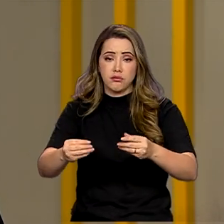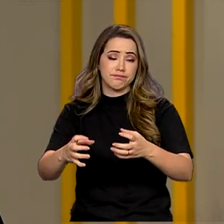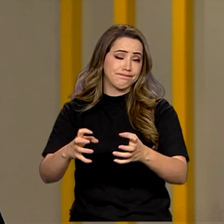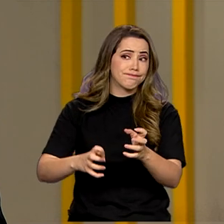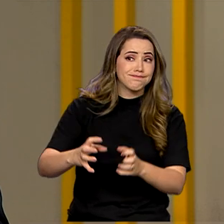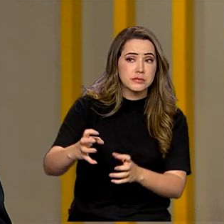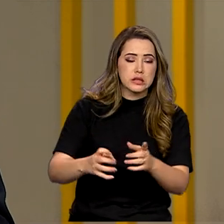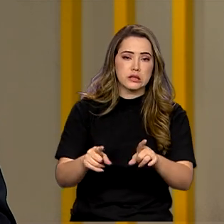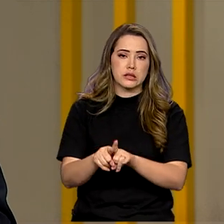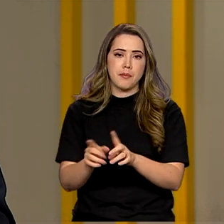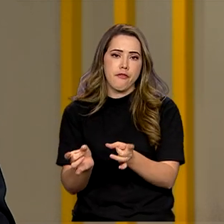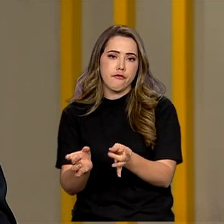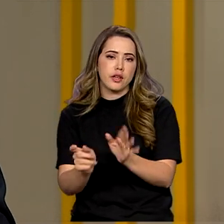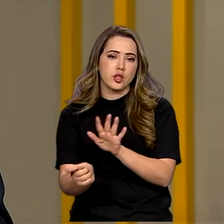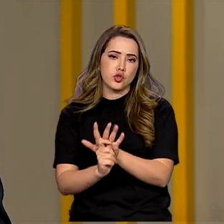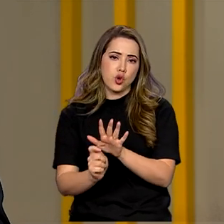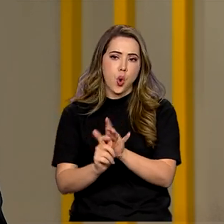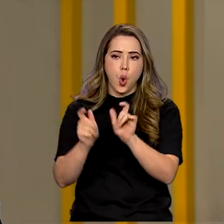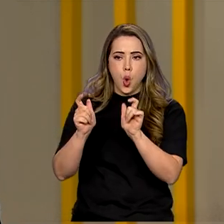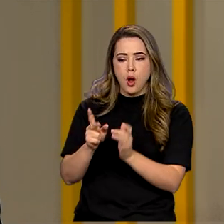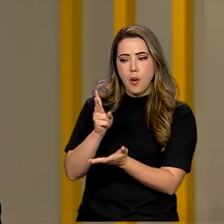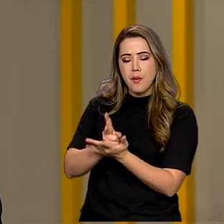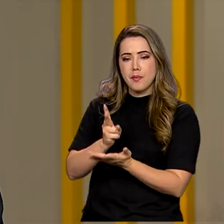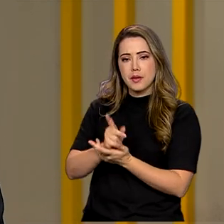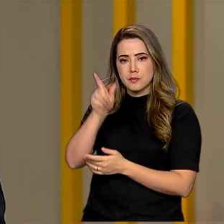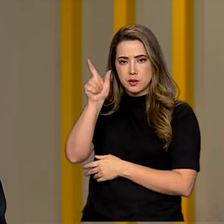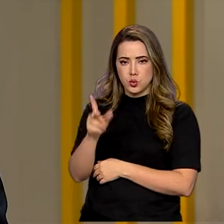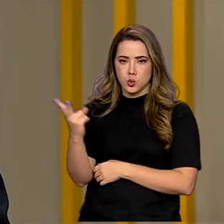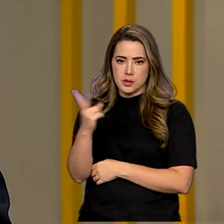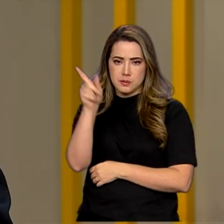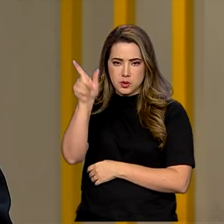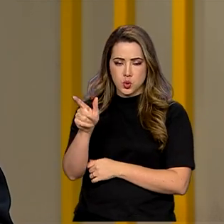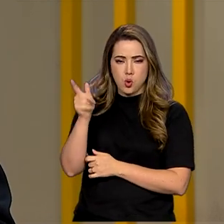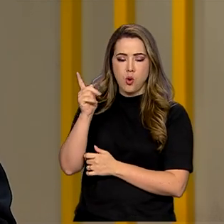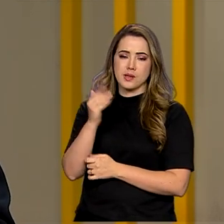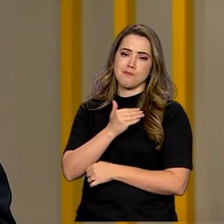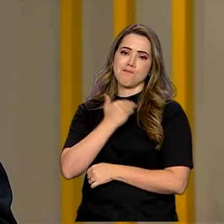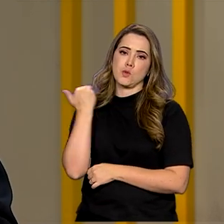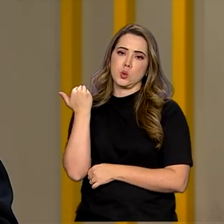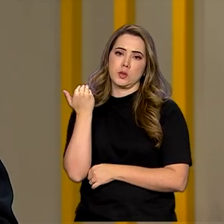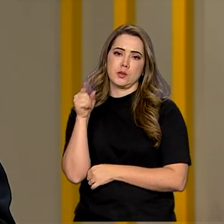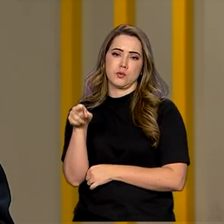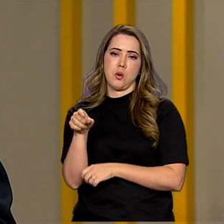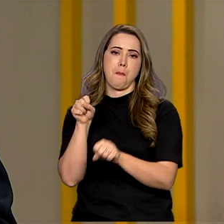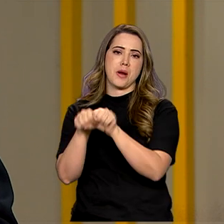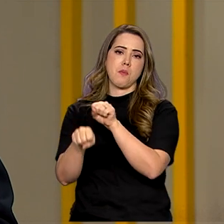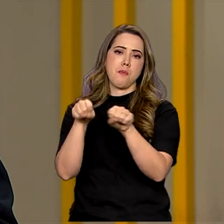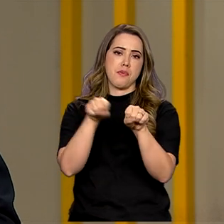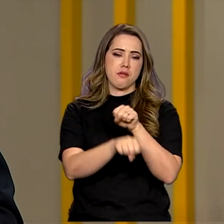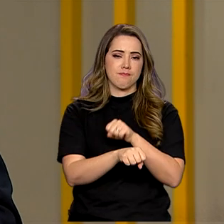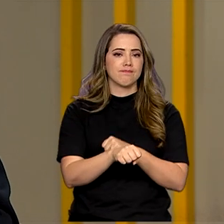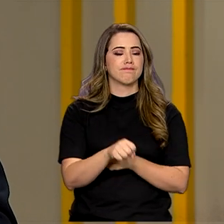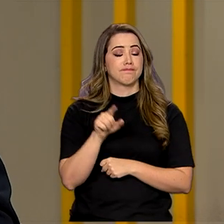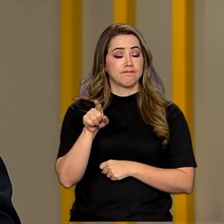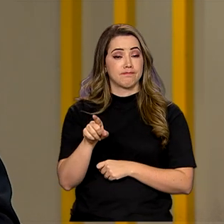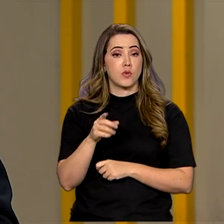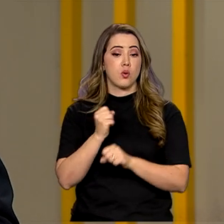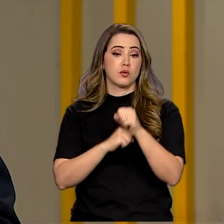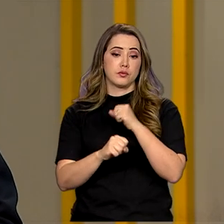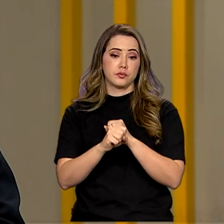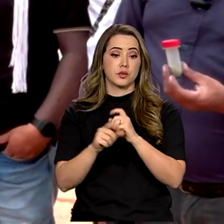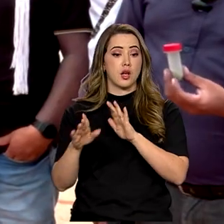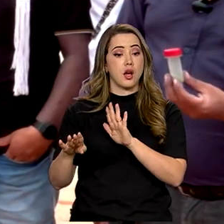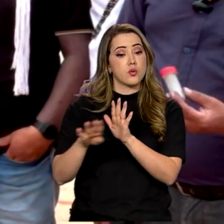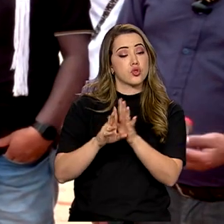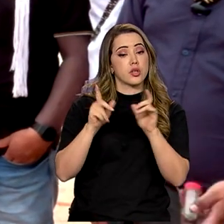localidade onde o indigenista Bruno Pereira e o jornalista inglês Don Phillips foram mortos no ano passado. Ao chegar no Vale